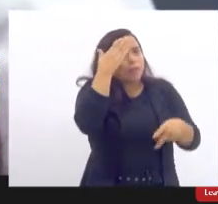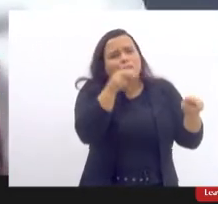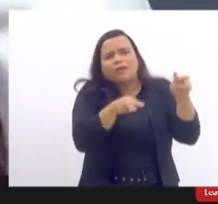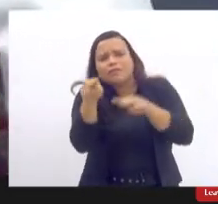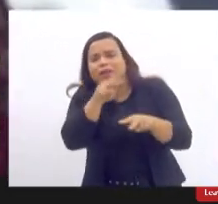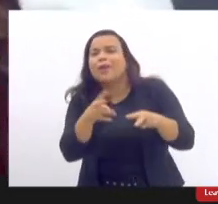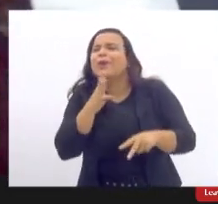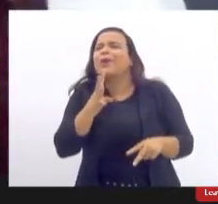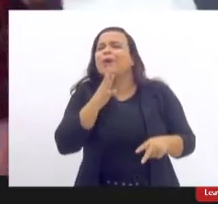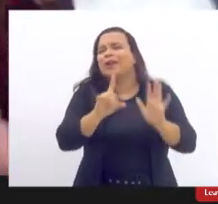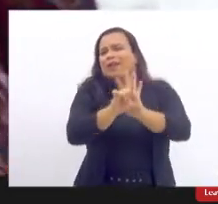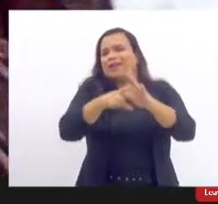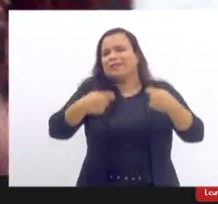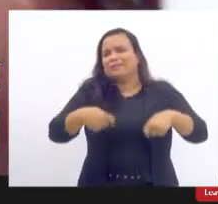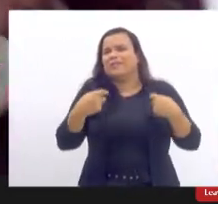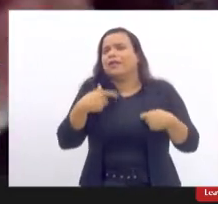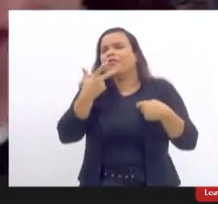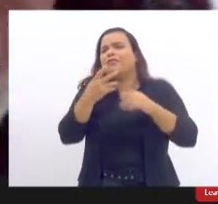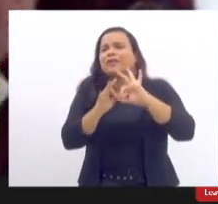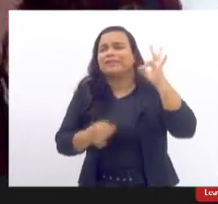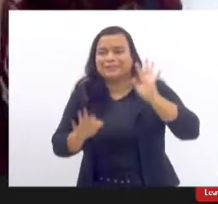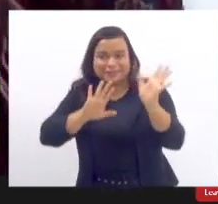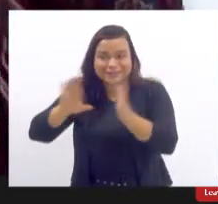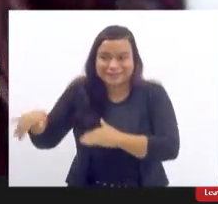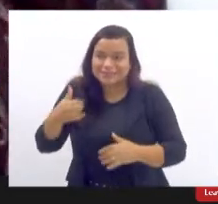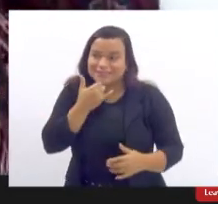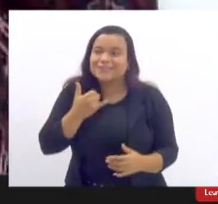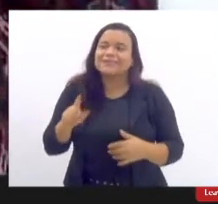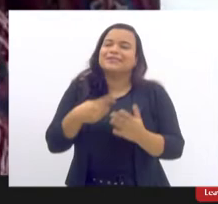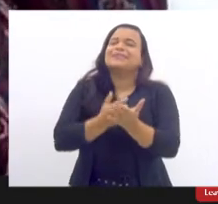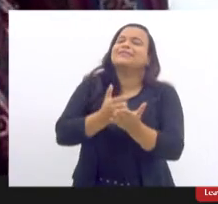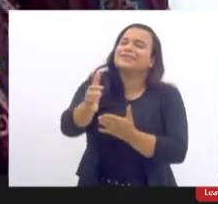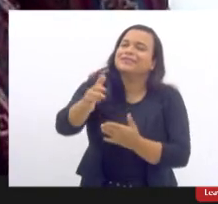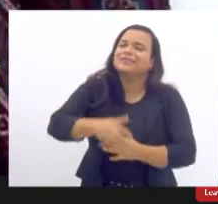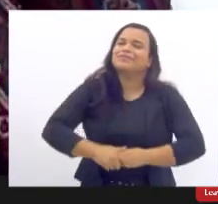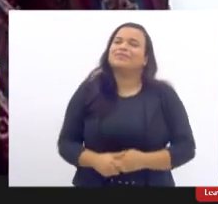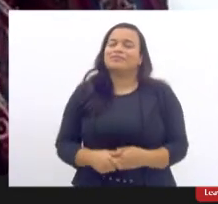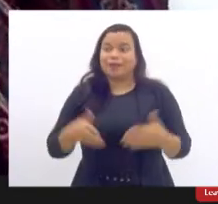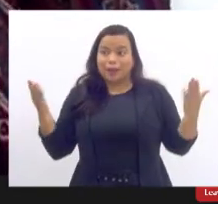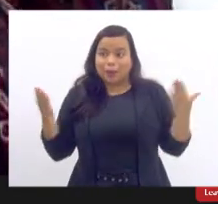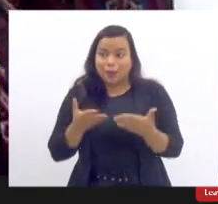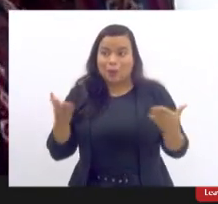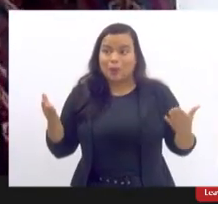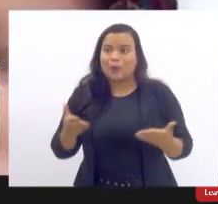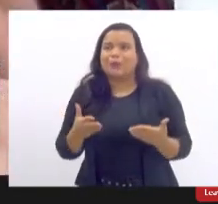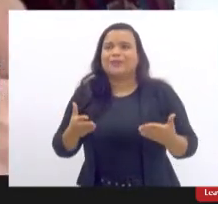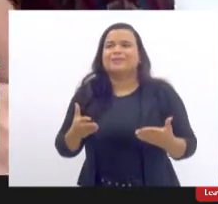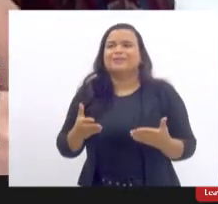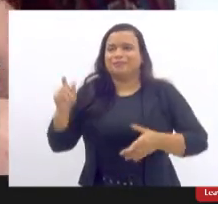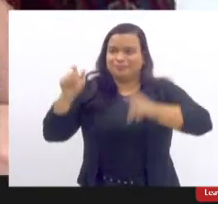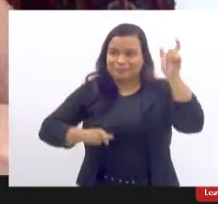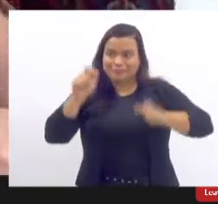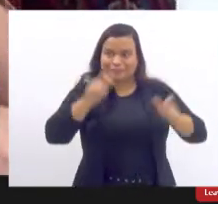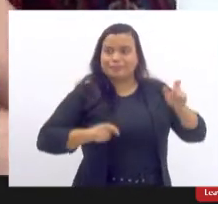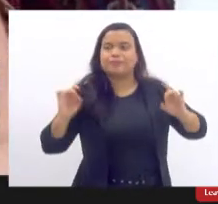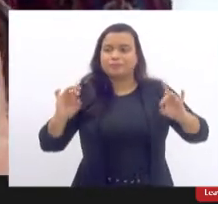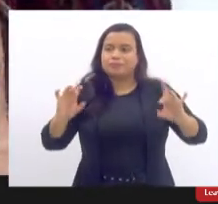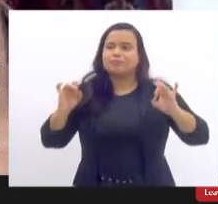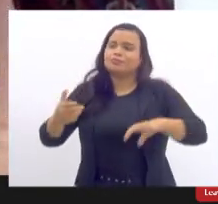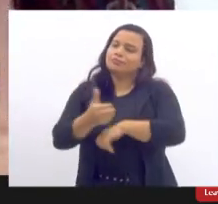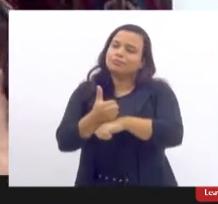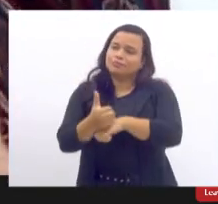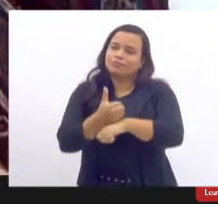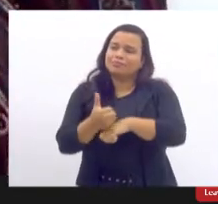direito. Muito bem, já falei demais. Então, essa é a nossa introdução. Vamos ouvir agora as especialistas, os